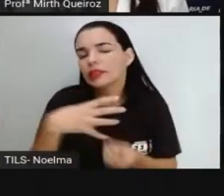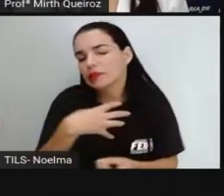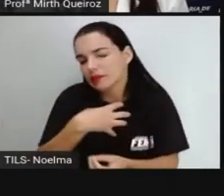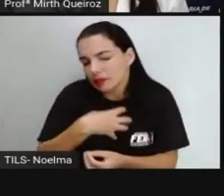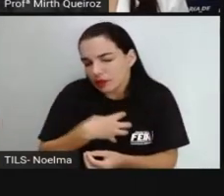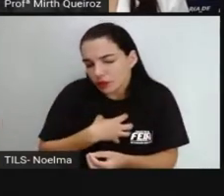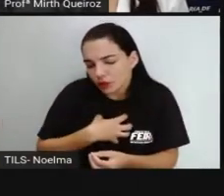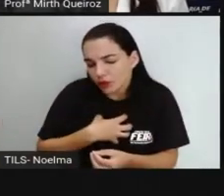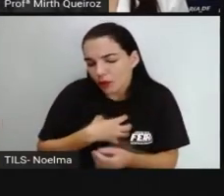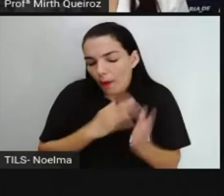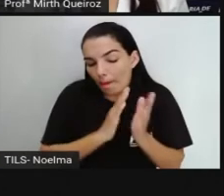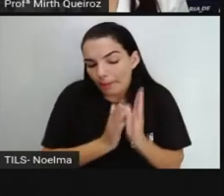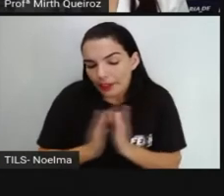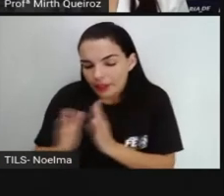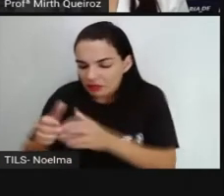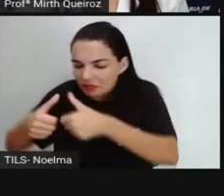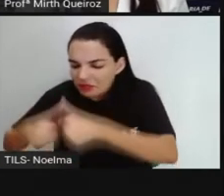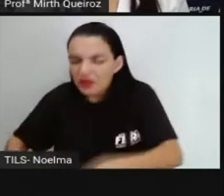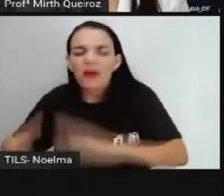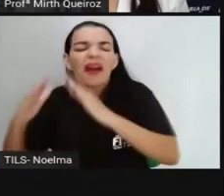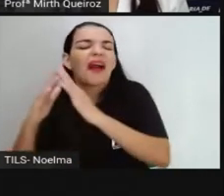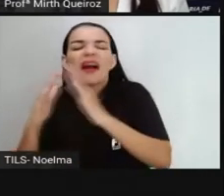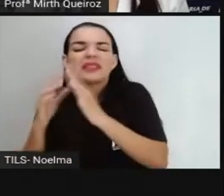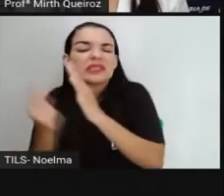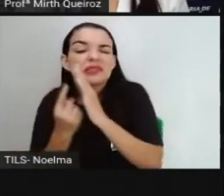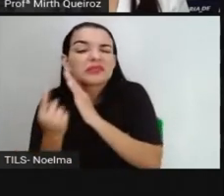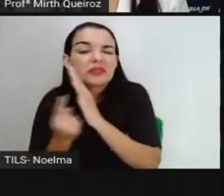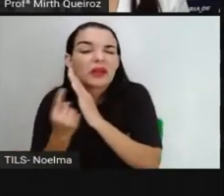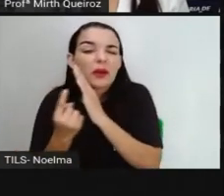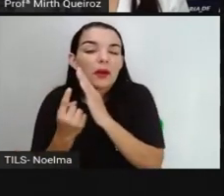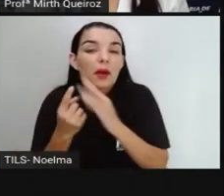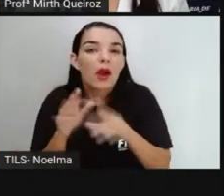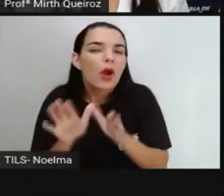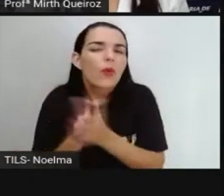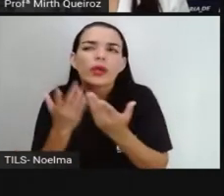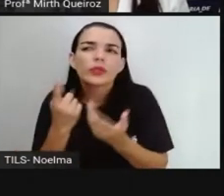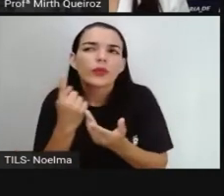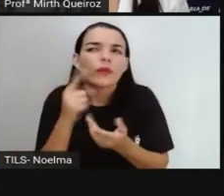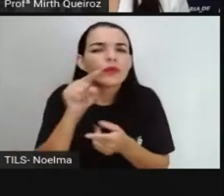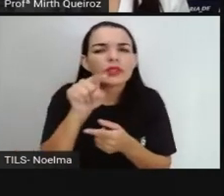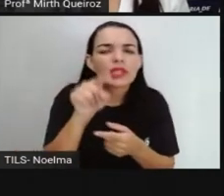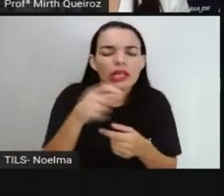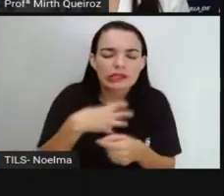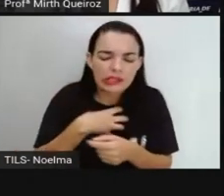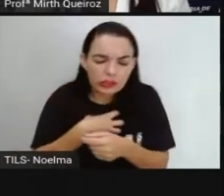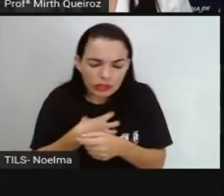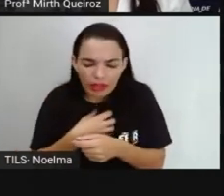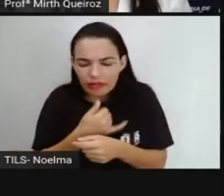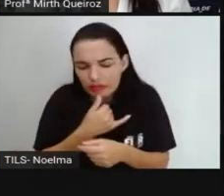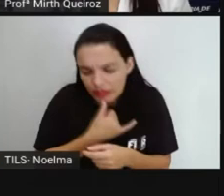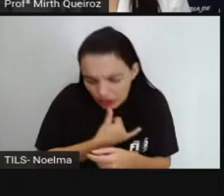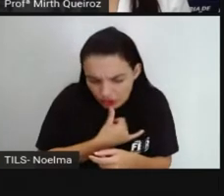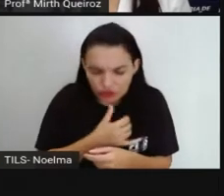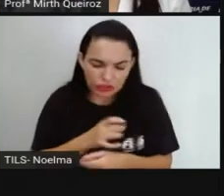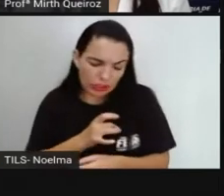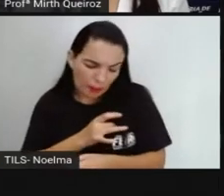Neste período que vocês ficaram em casa? Quando você se sentia triste Com medos e com raiva O que você